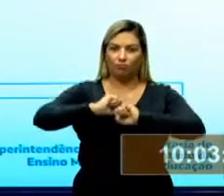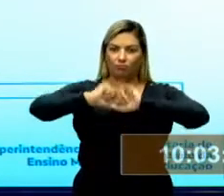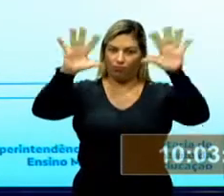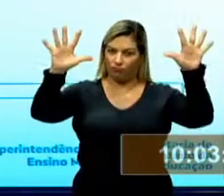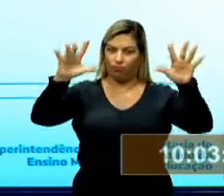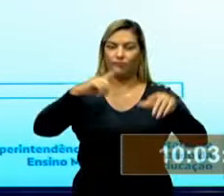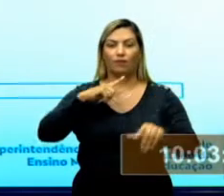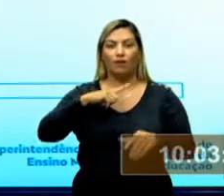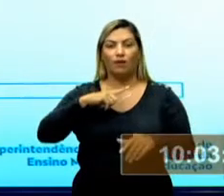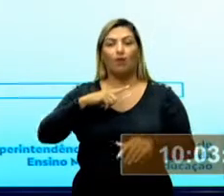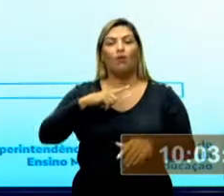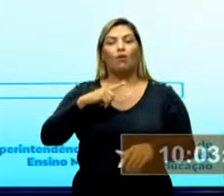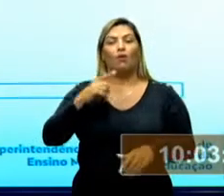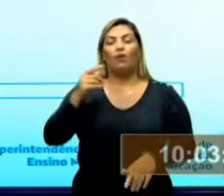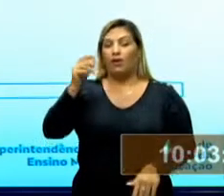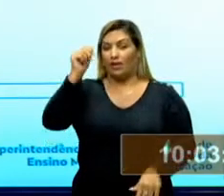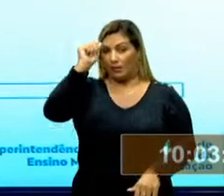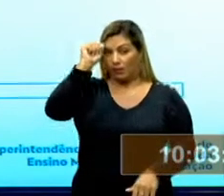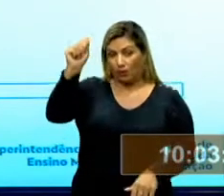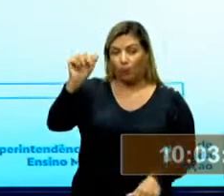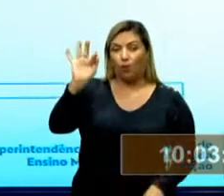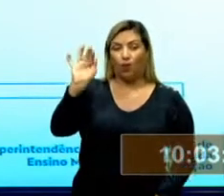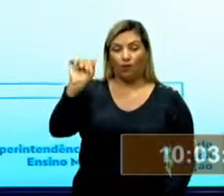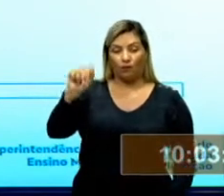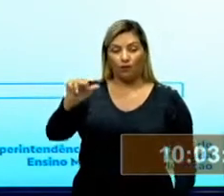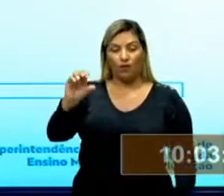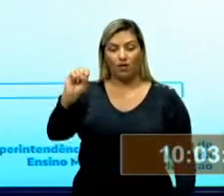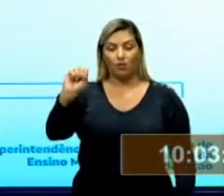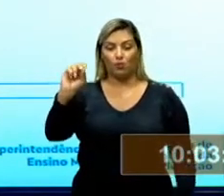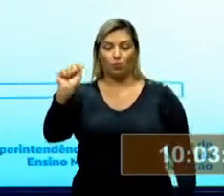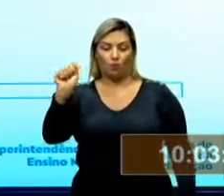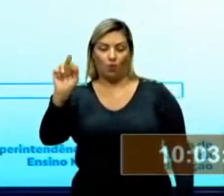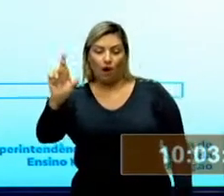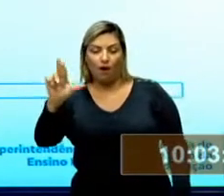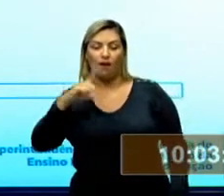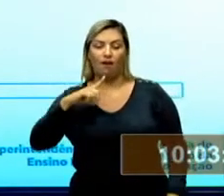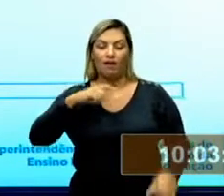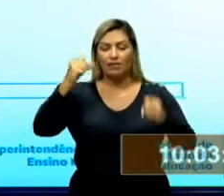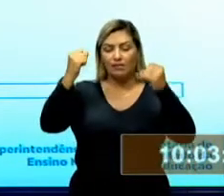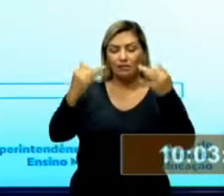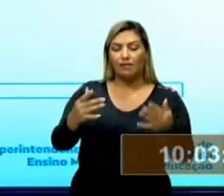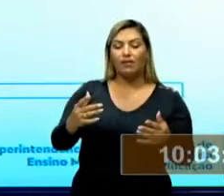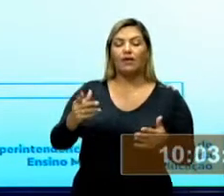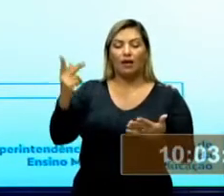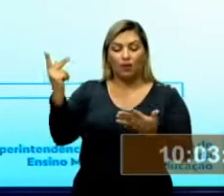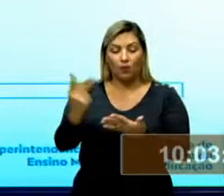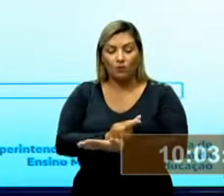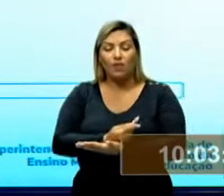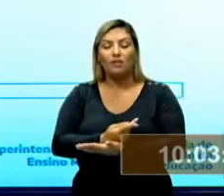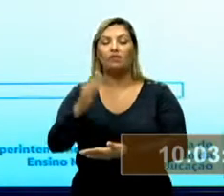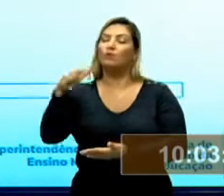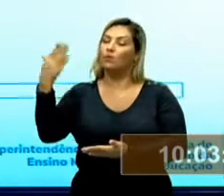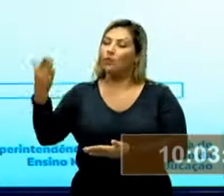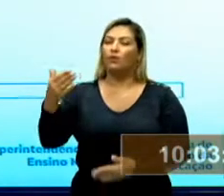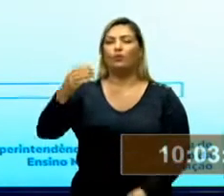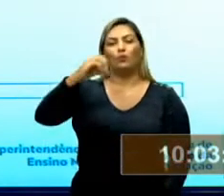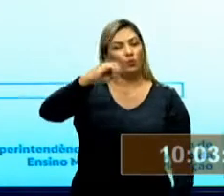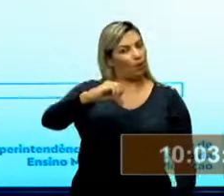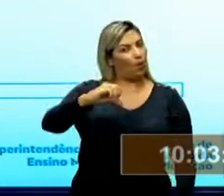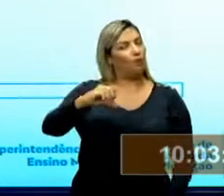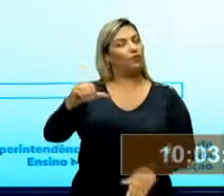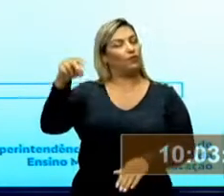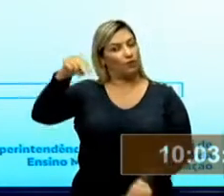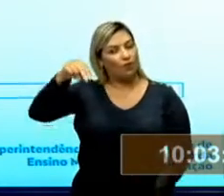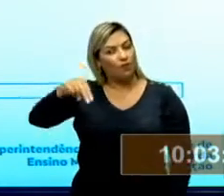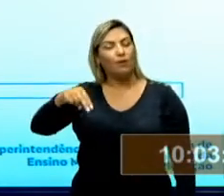Chesnay, a mundialização do capitalismo ocorre a partir da queda do muro de Berlim, em 9 de novembro de